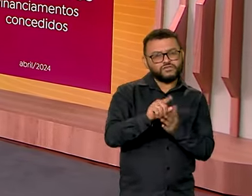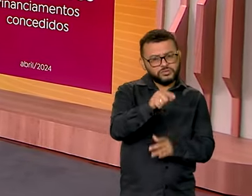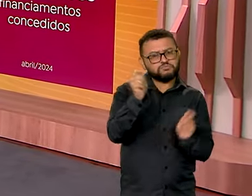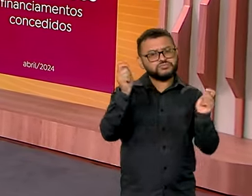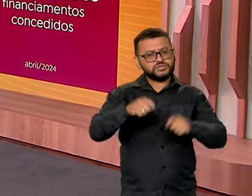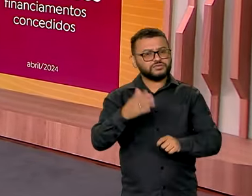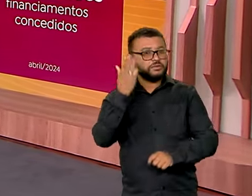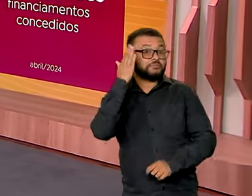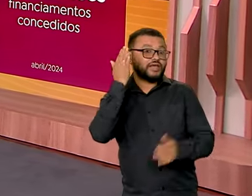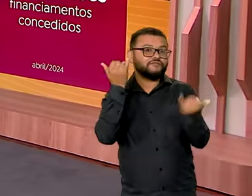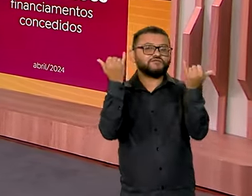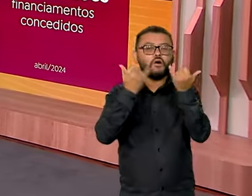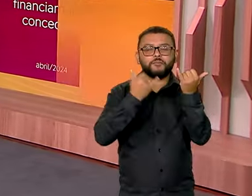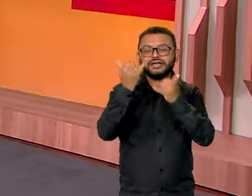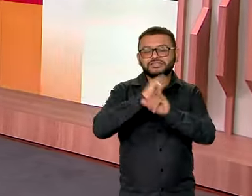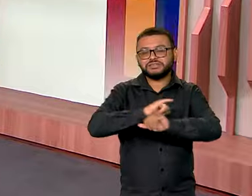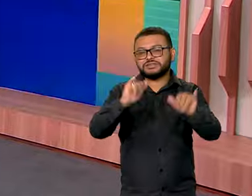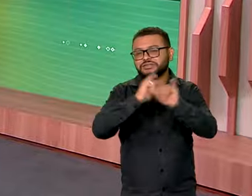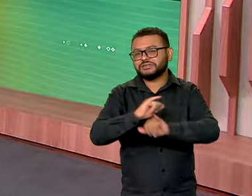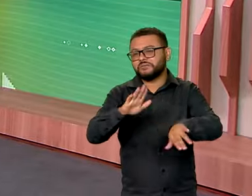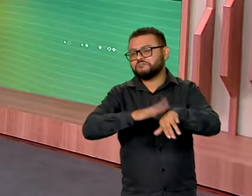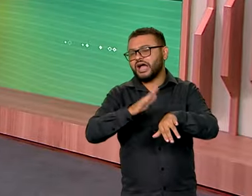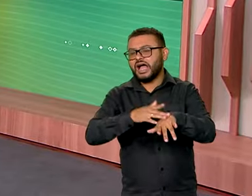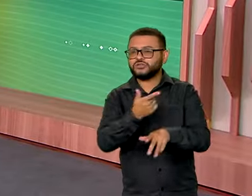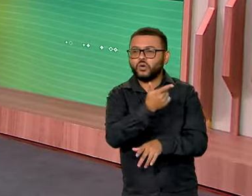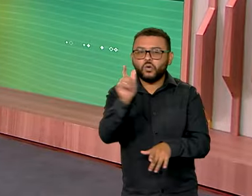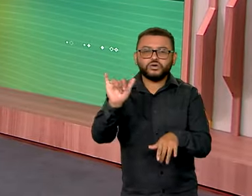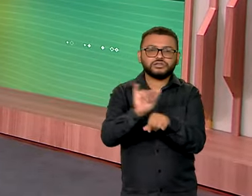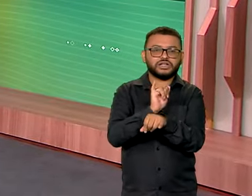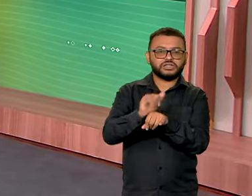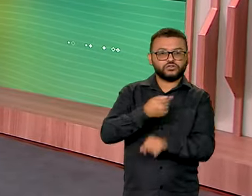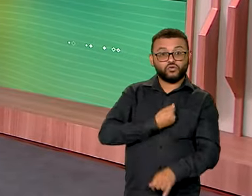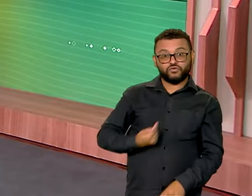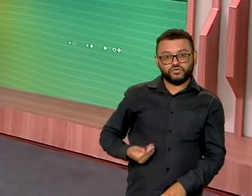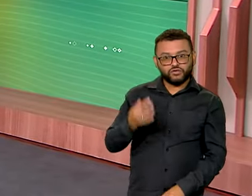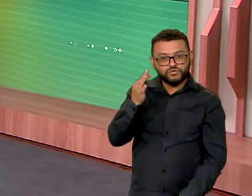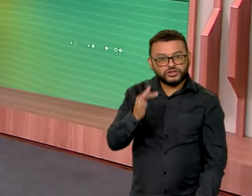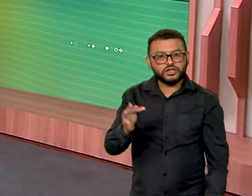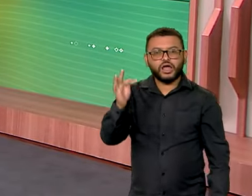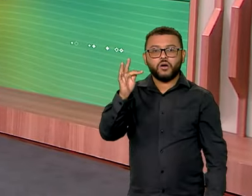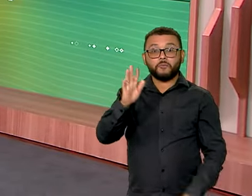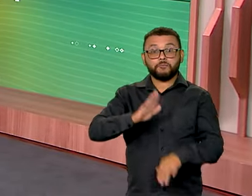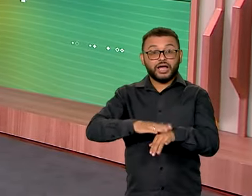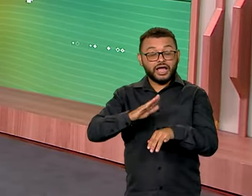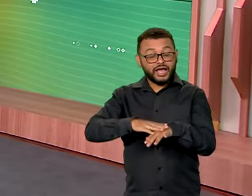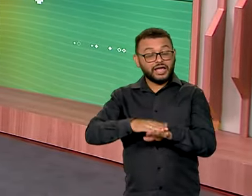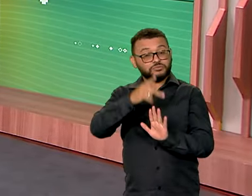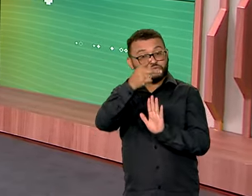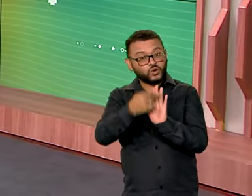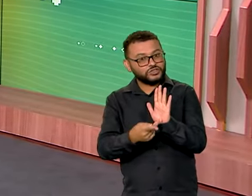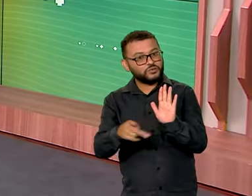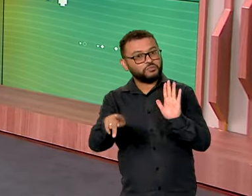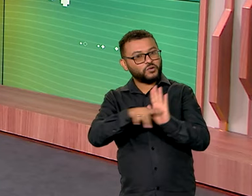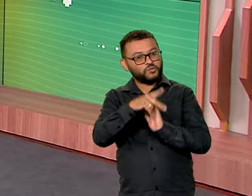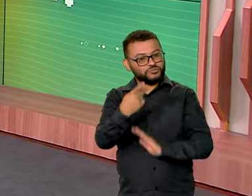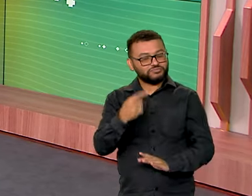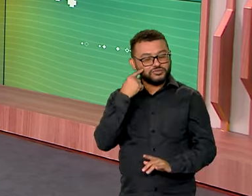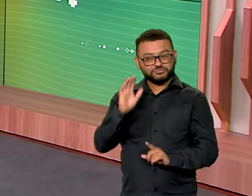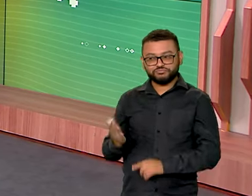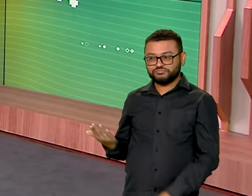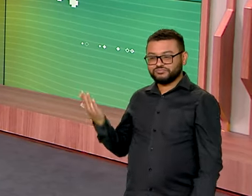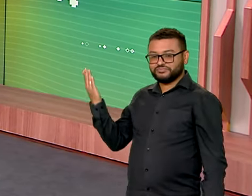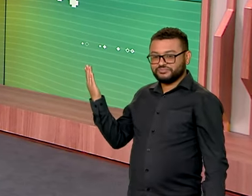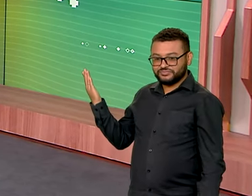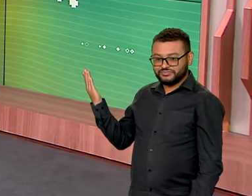E você encontra todas essas informações e também outras informações sobre as ações e os programas federais na plataforma